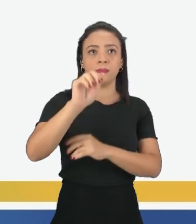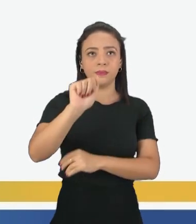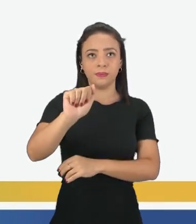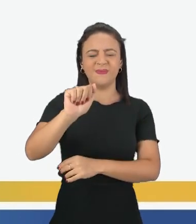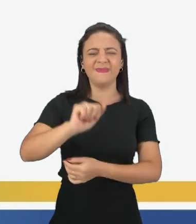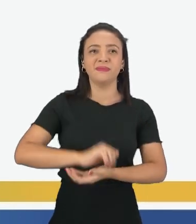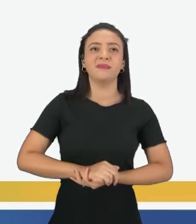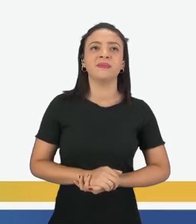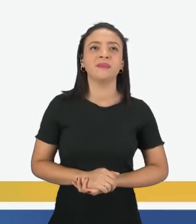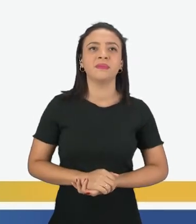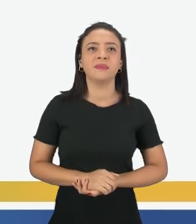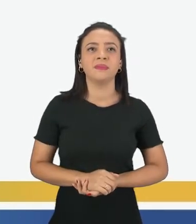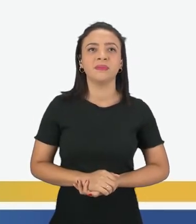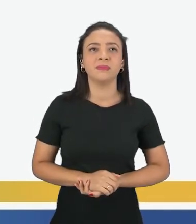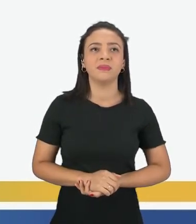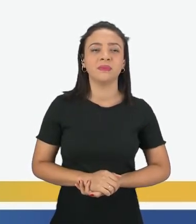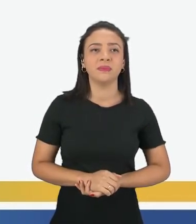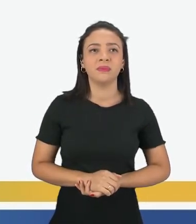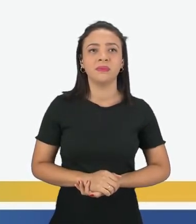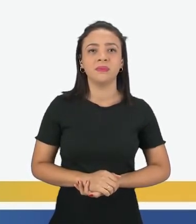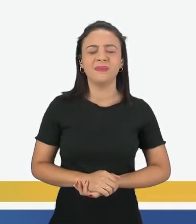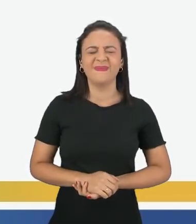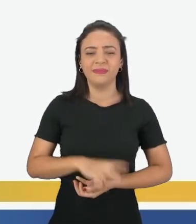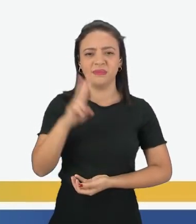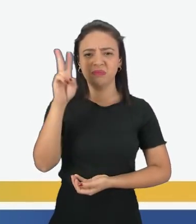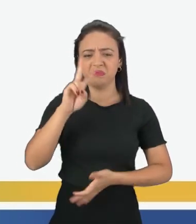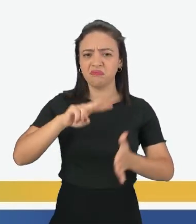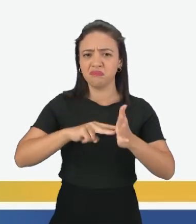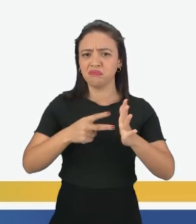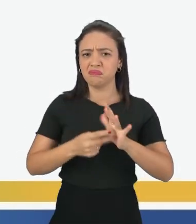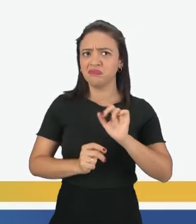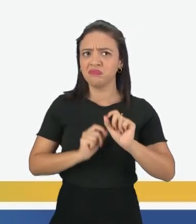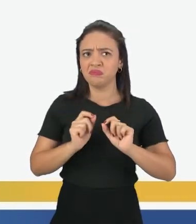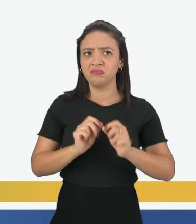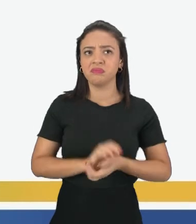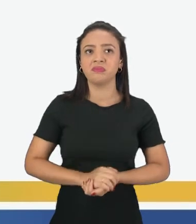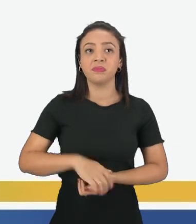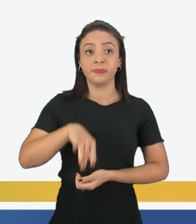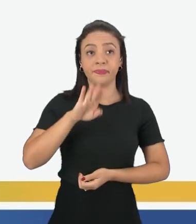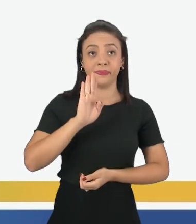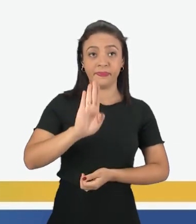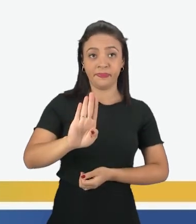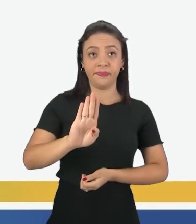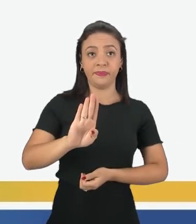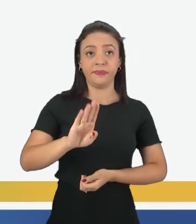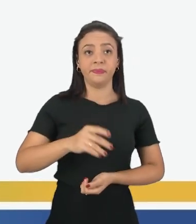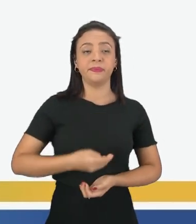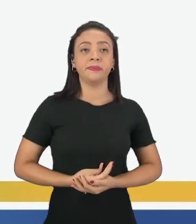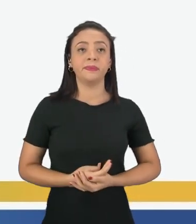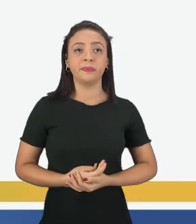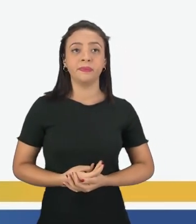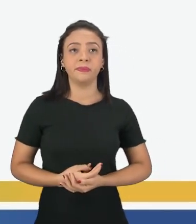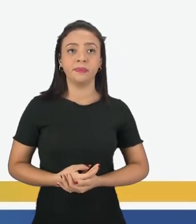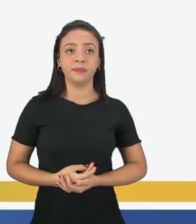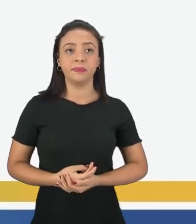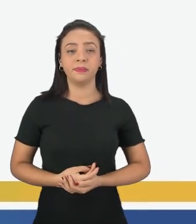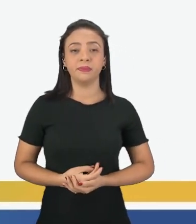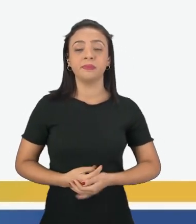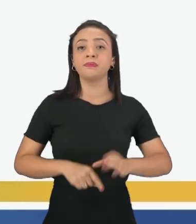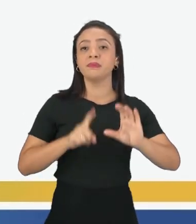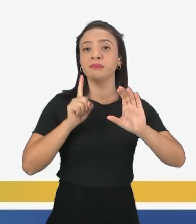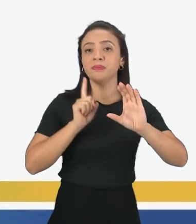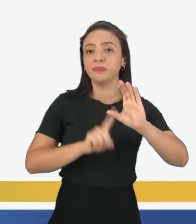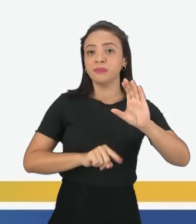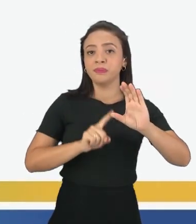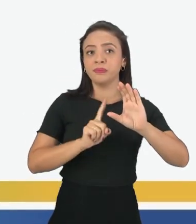A. Have a nice weekend. Lembra o que significa? Letra B. Have a nice day. Letra